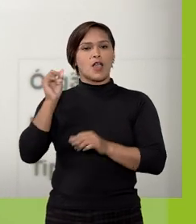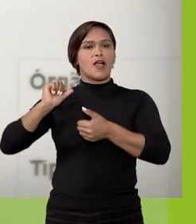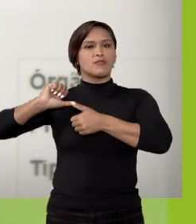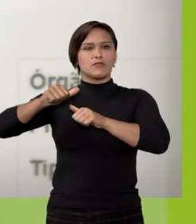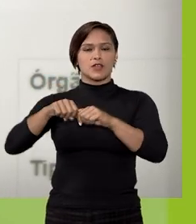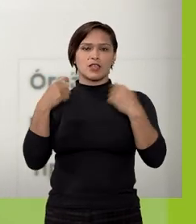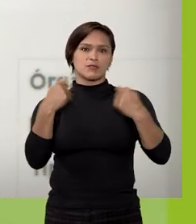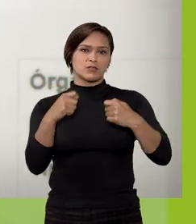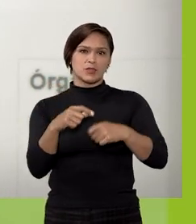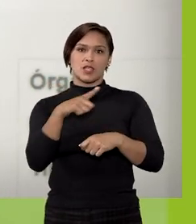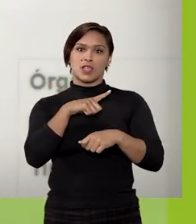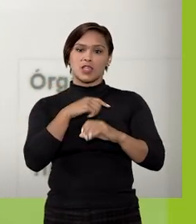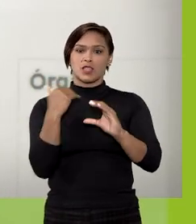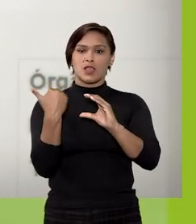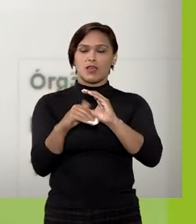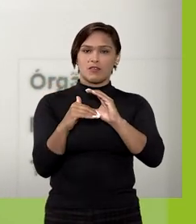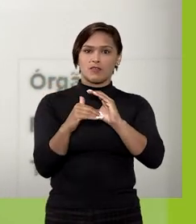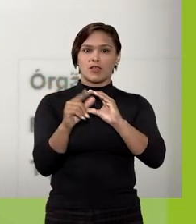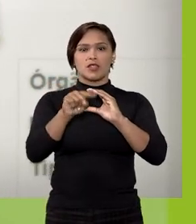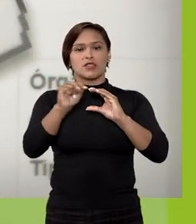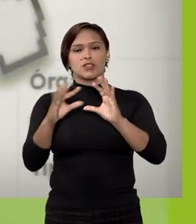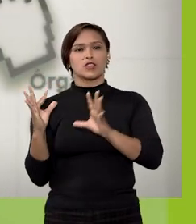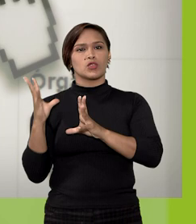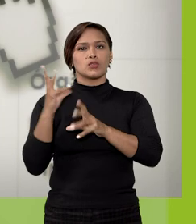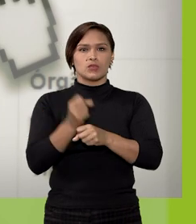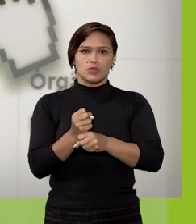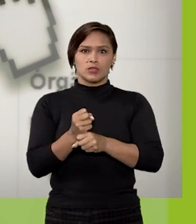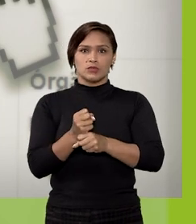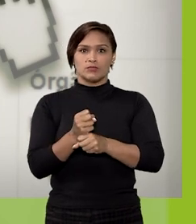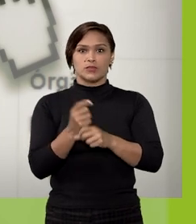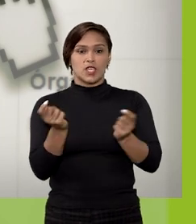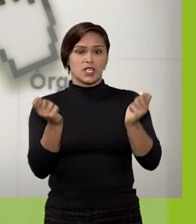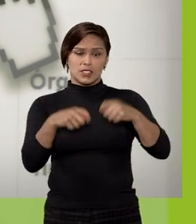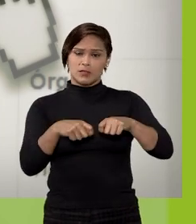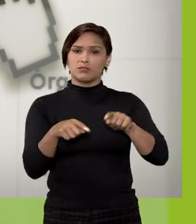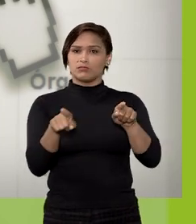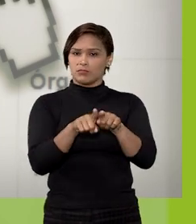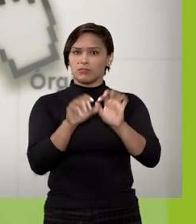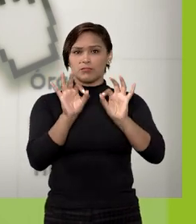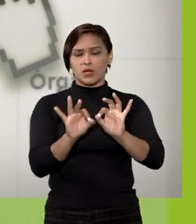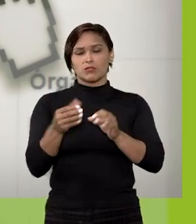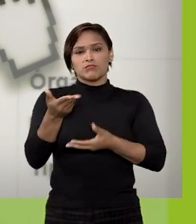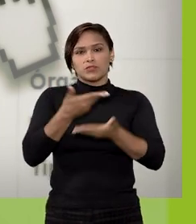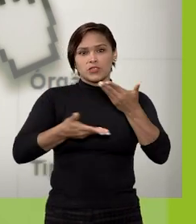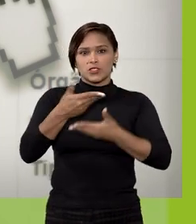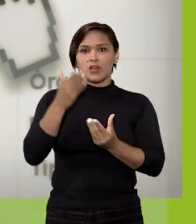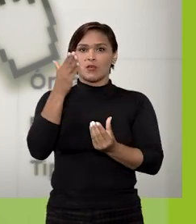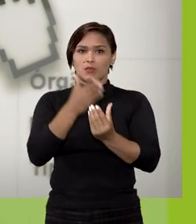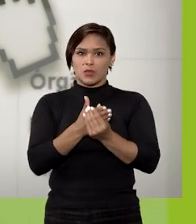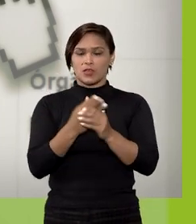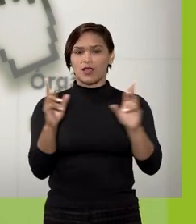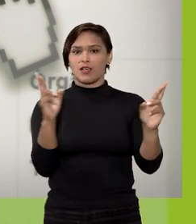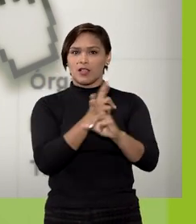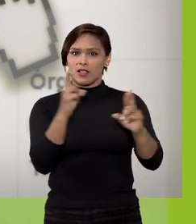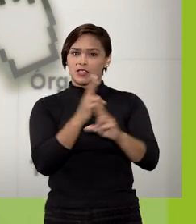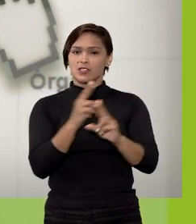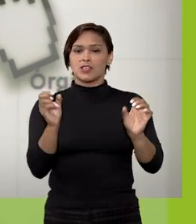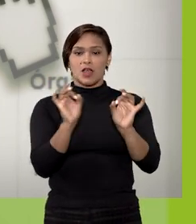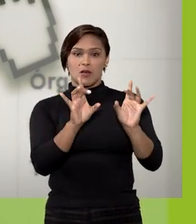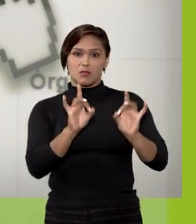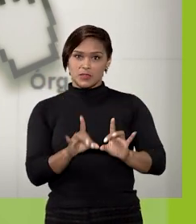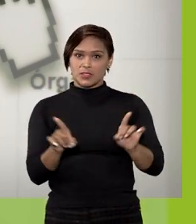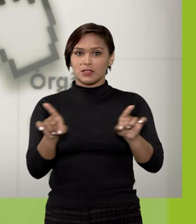avaliar a necessidade de enviá-lo na íntegra. Se não for o caso, você pode gerar um processo relacionado ao